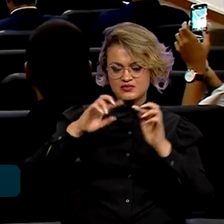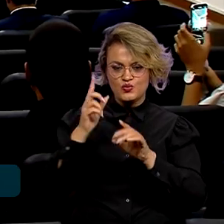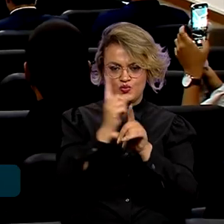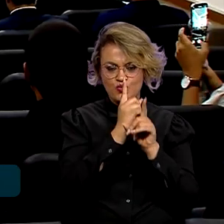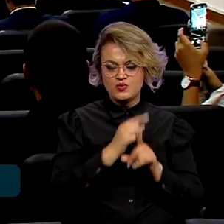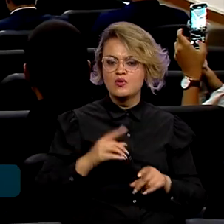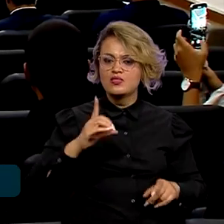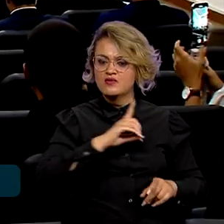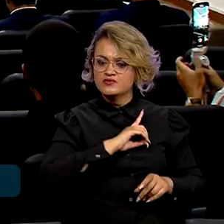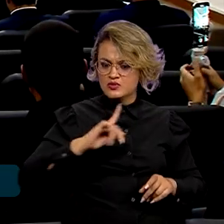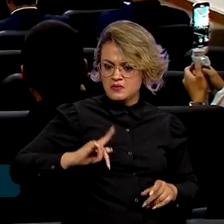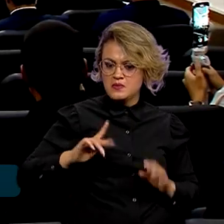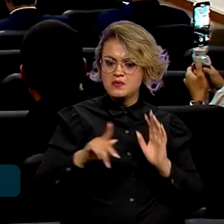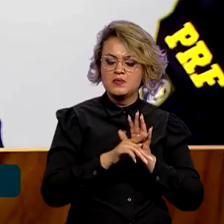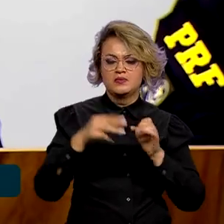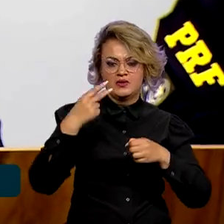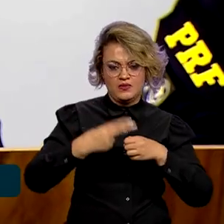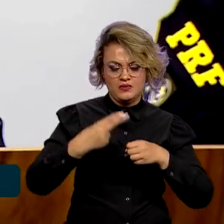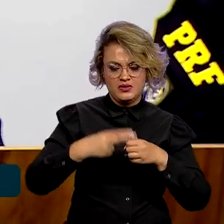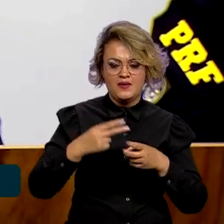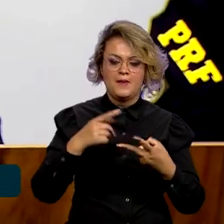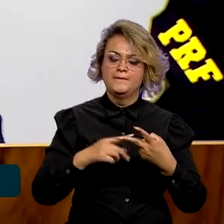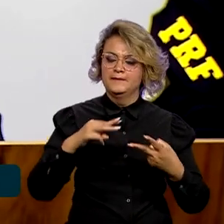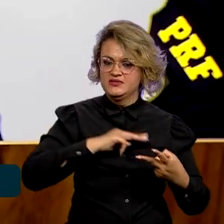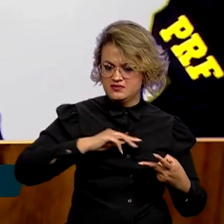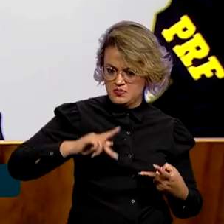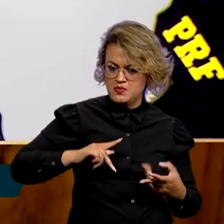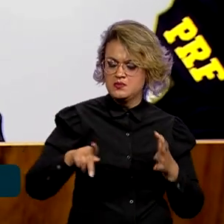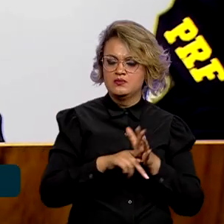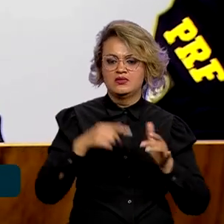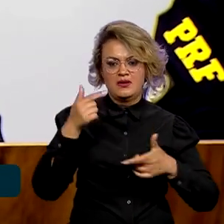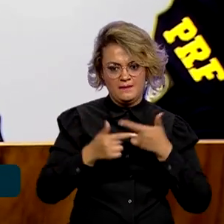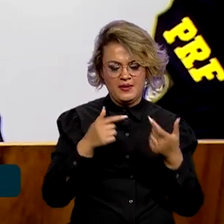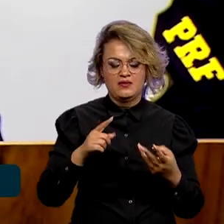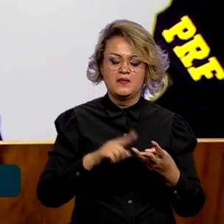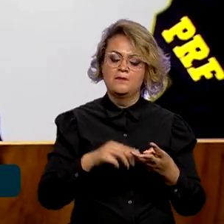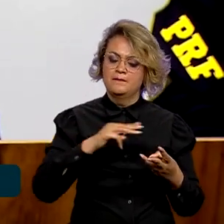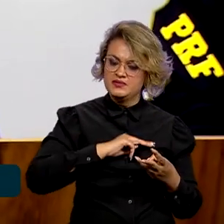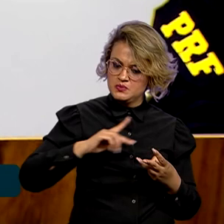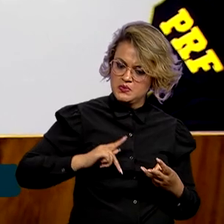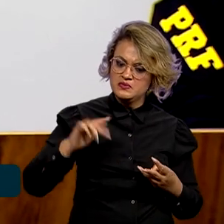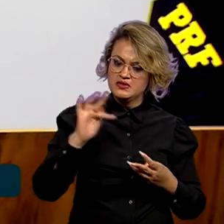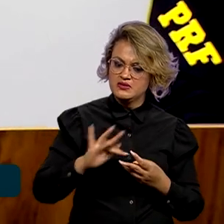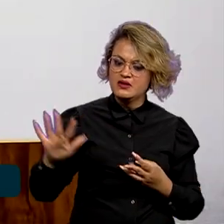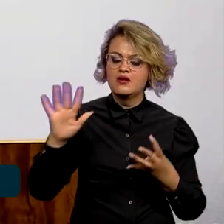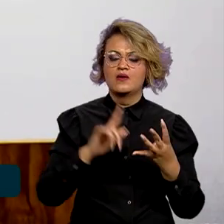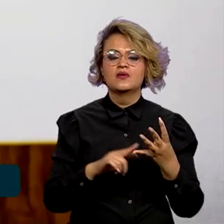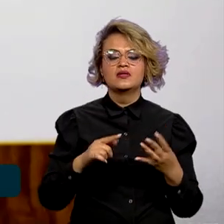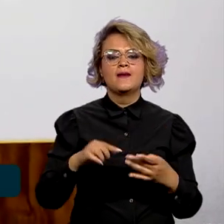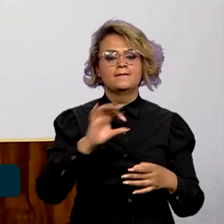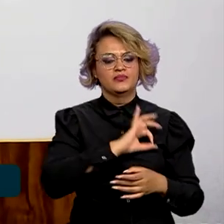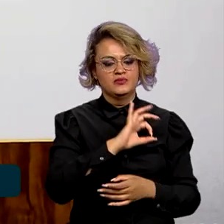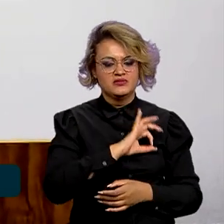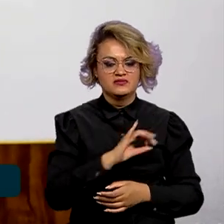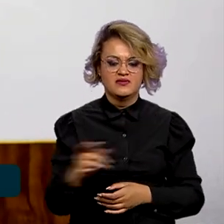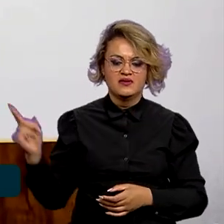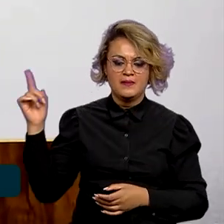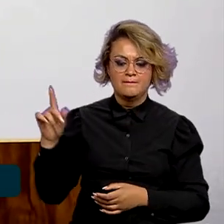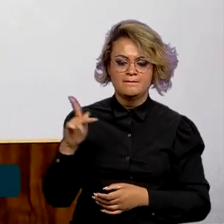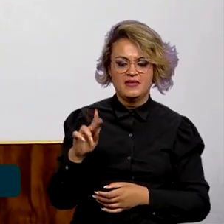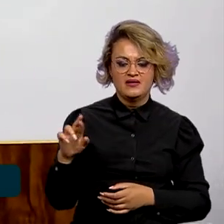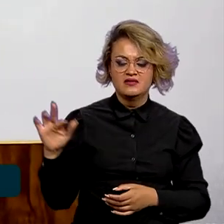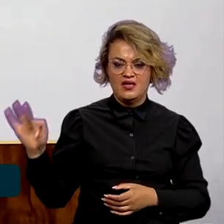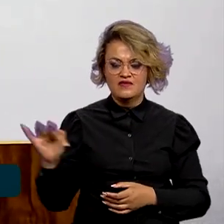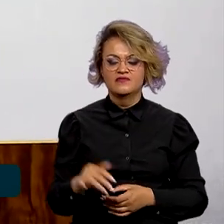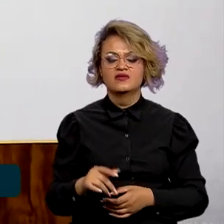com a Defensoria Pública da União, o Ministério Público do Trabalho, o Ministério Público Federal e as Polícias Federal e